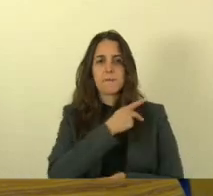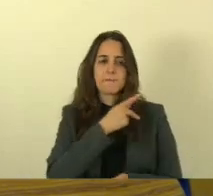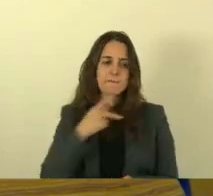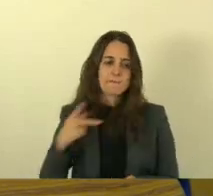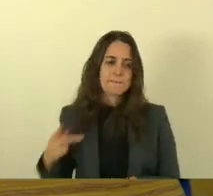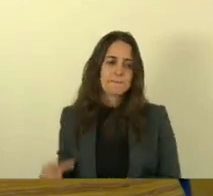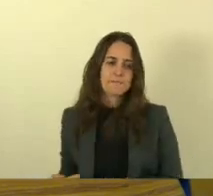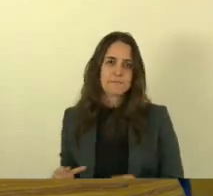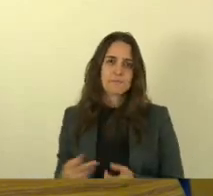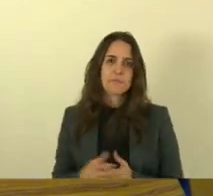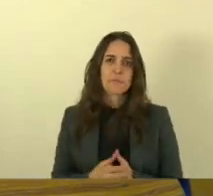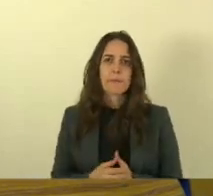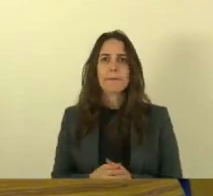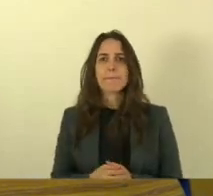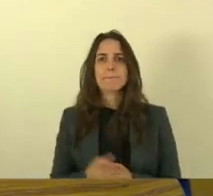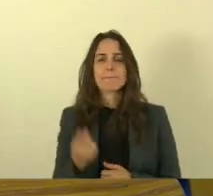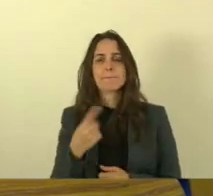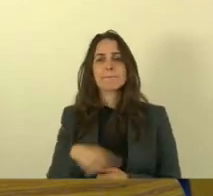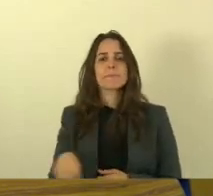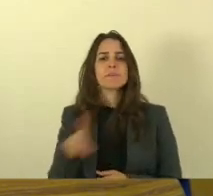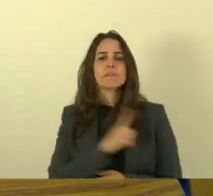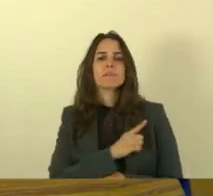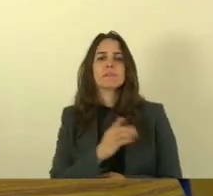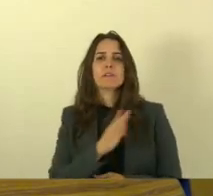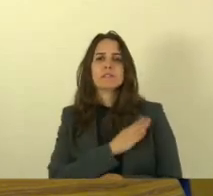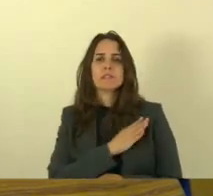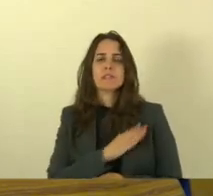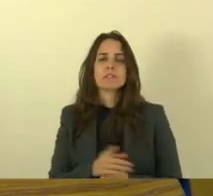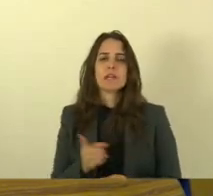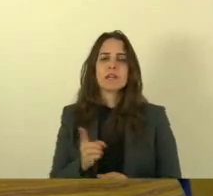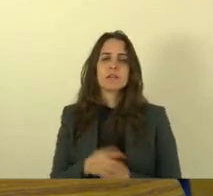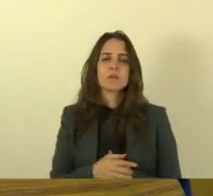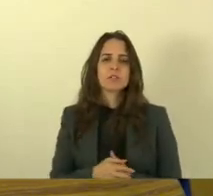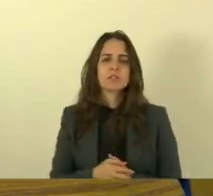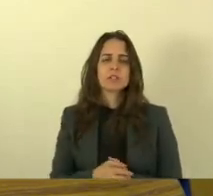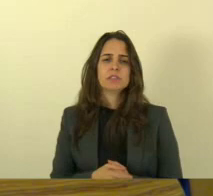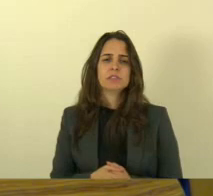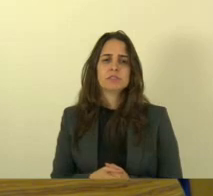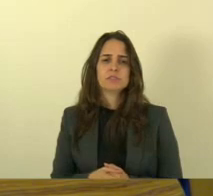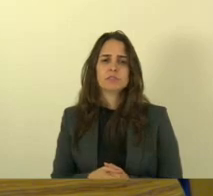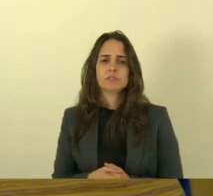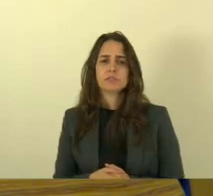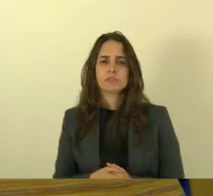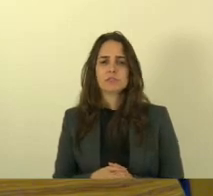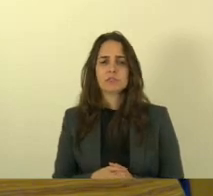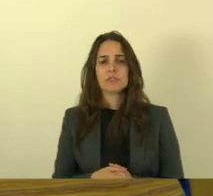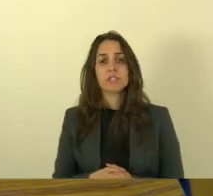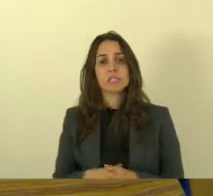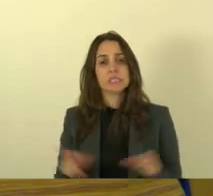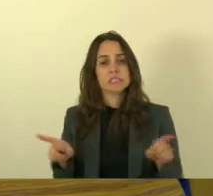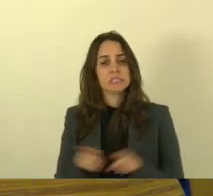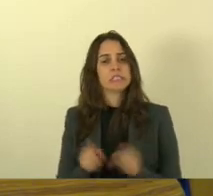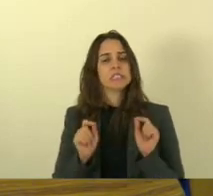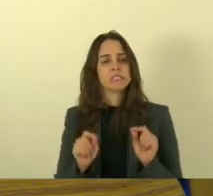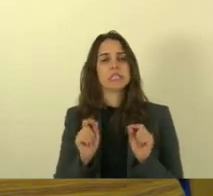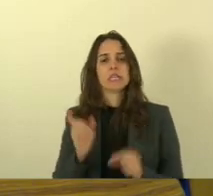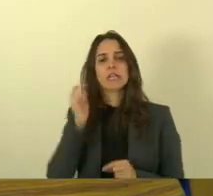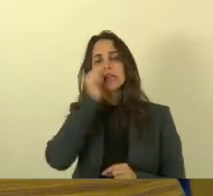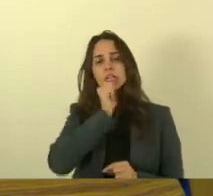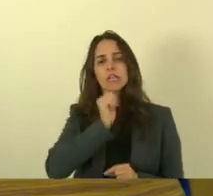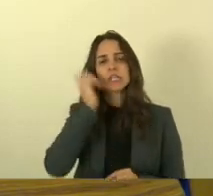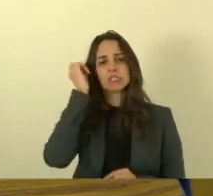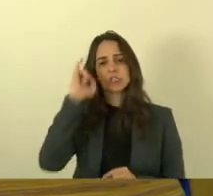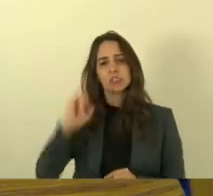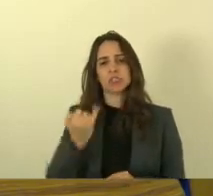nosso delegado deputado Danilo Baez e nossa deputada